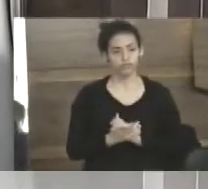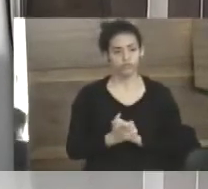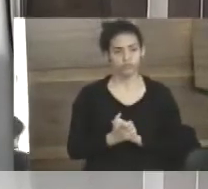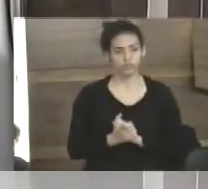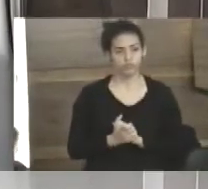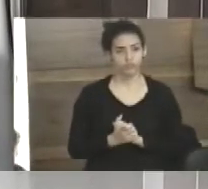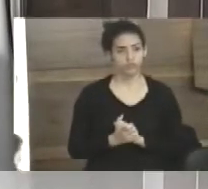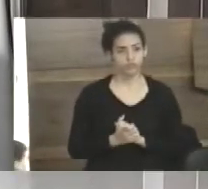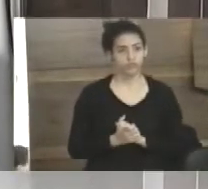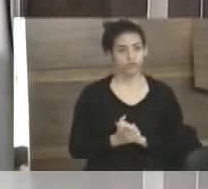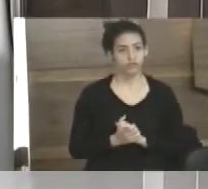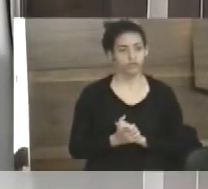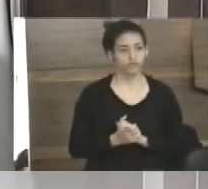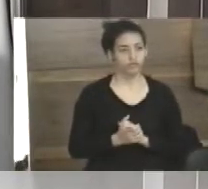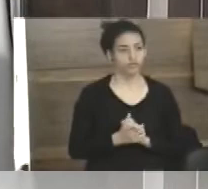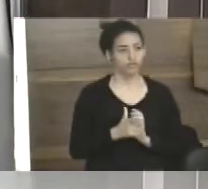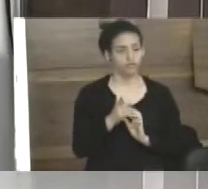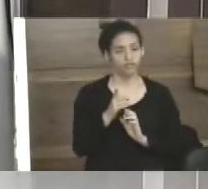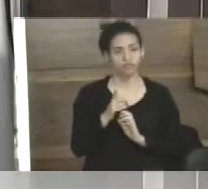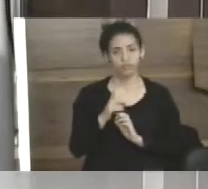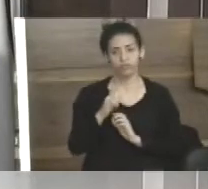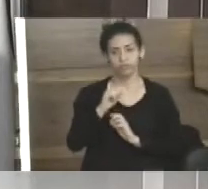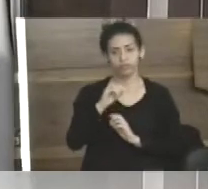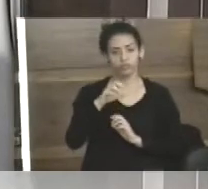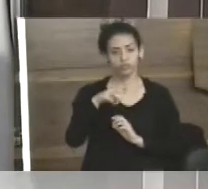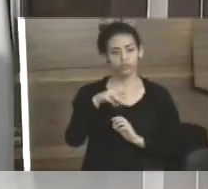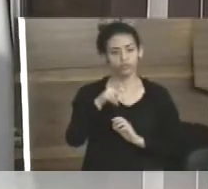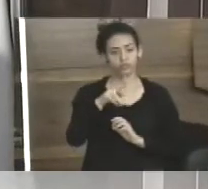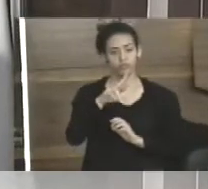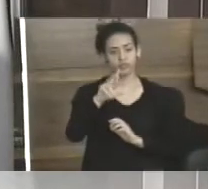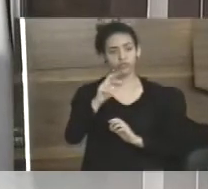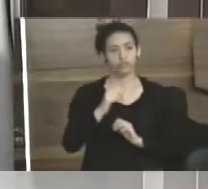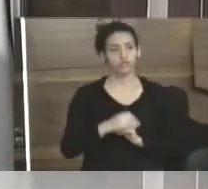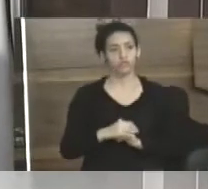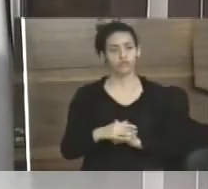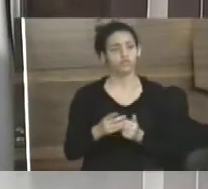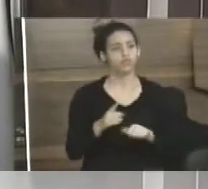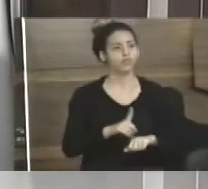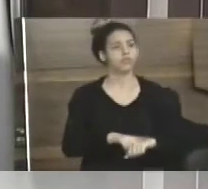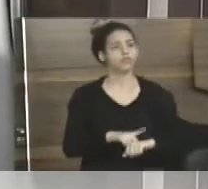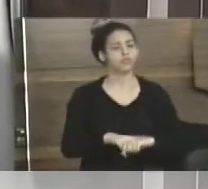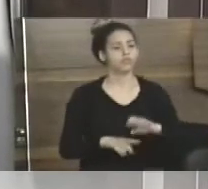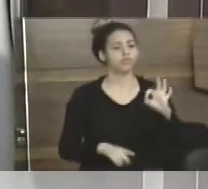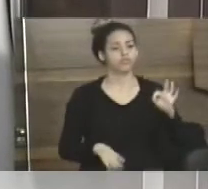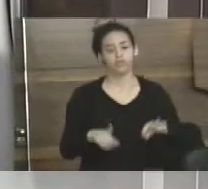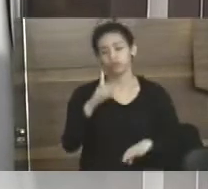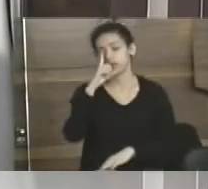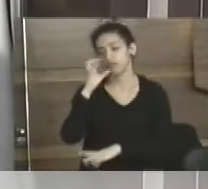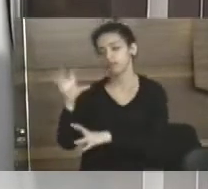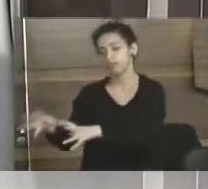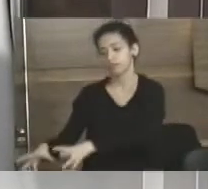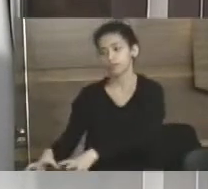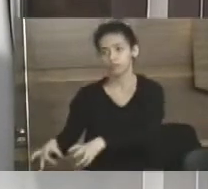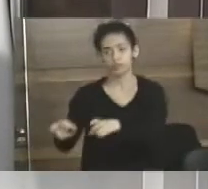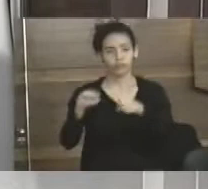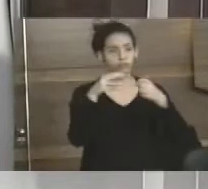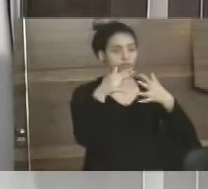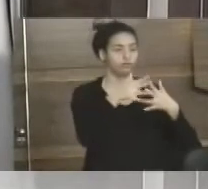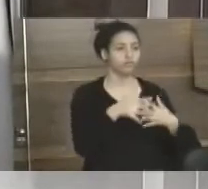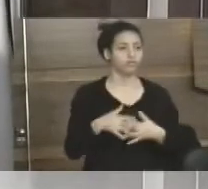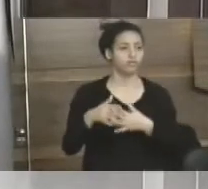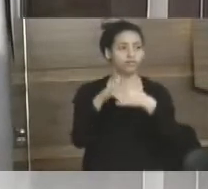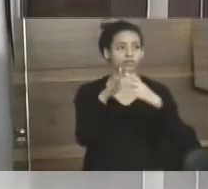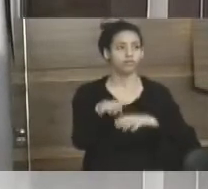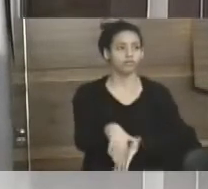de serviço de limpeza urbana a limpar os horários de coleta de lixo na Rua